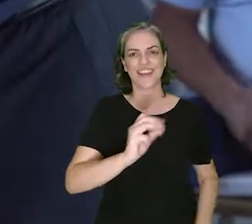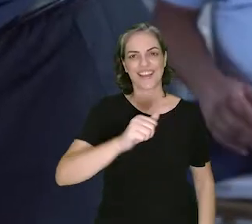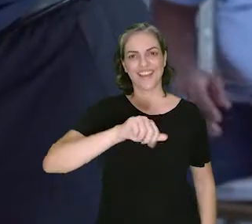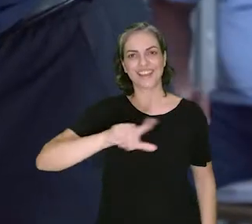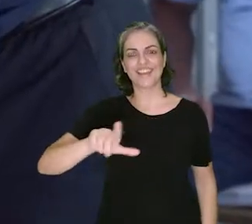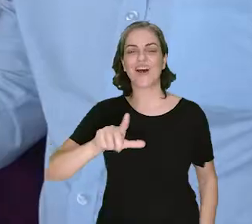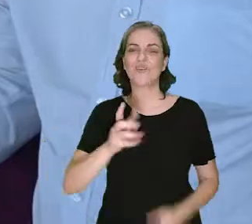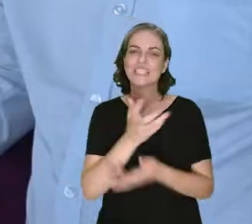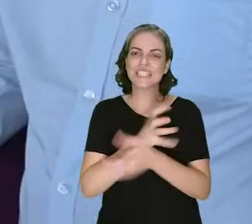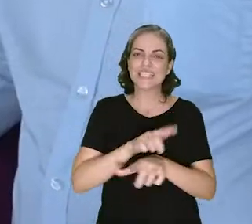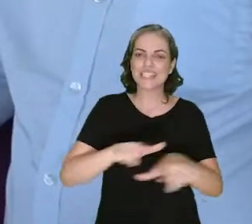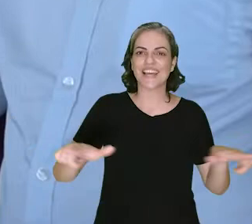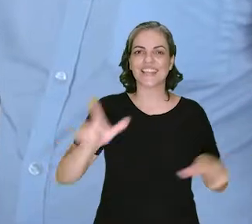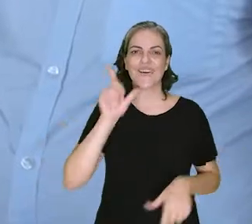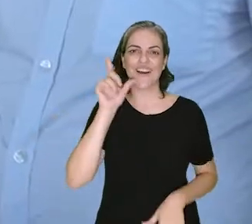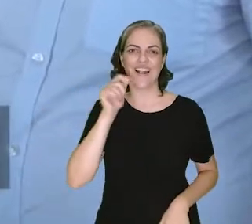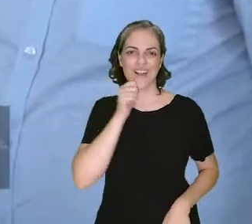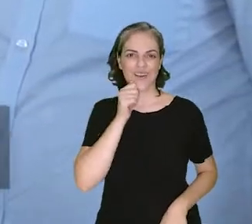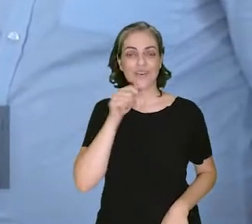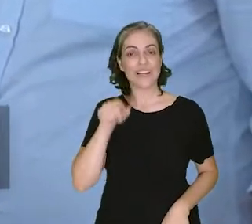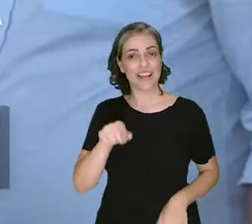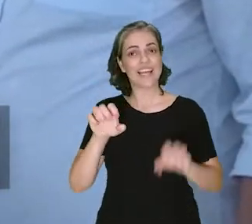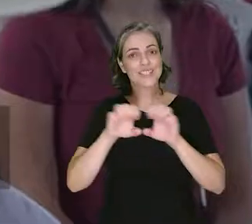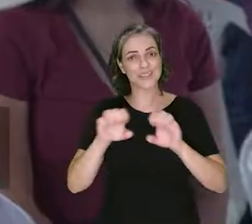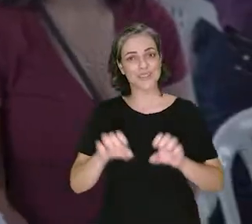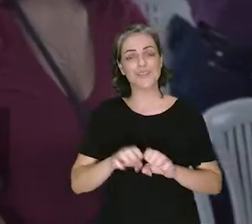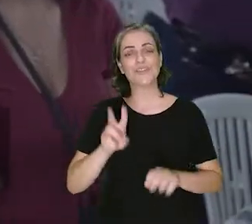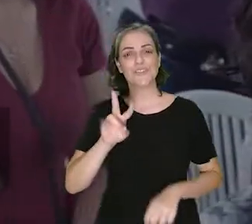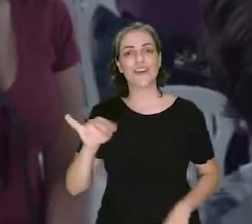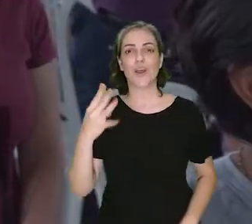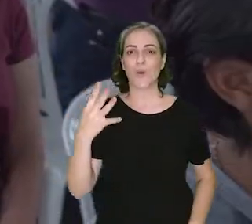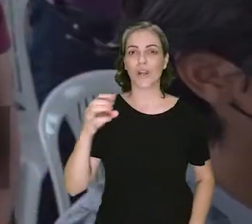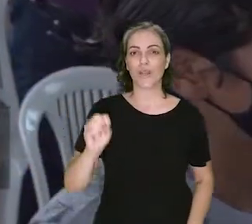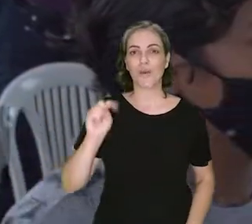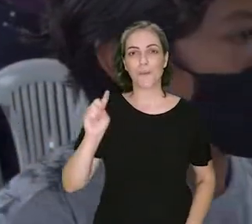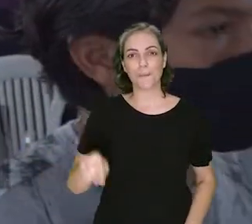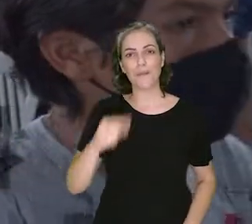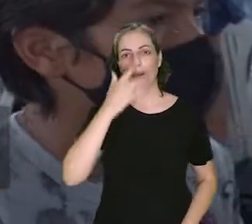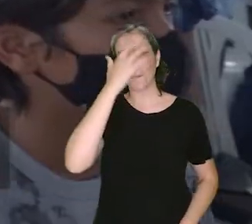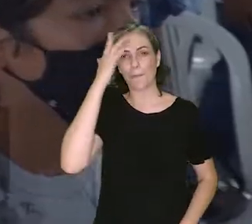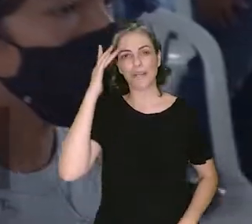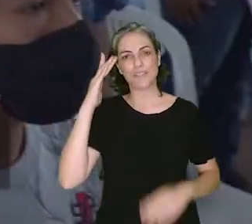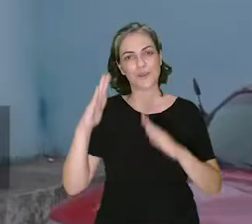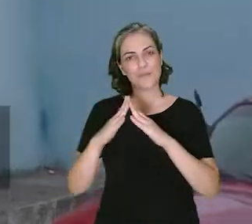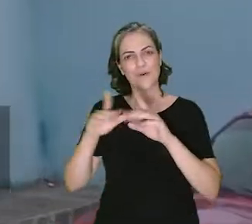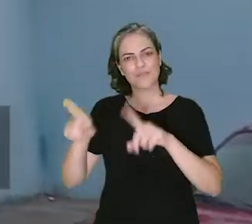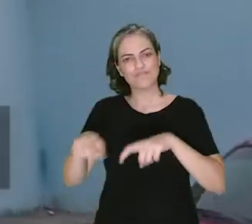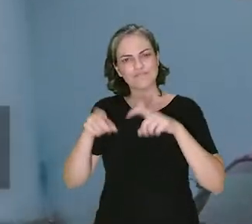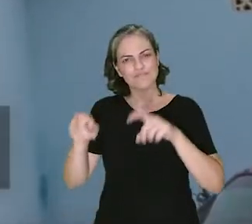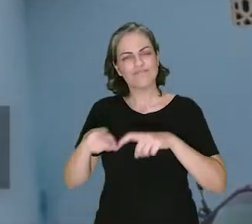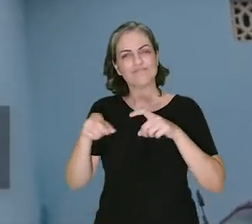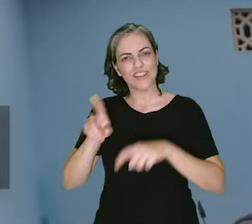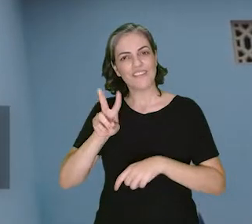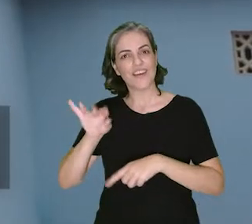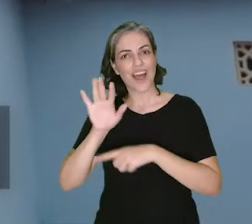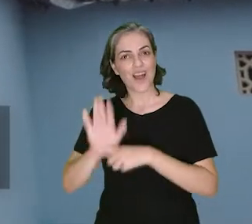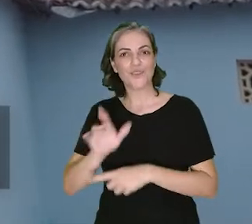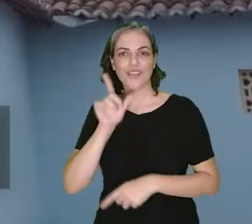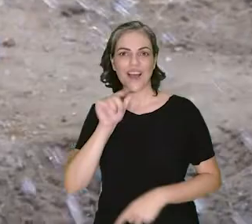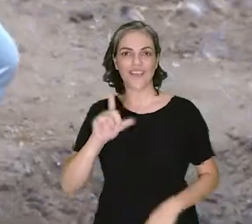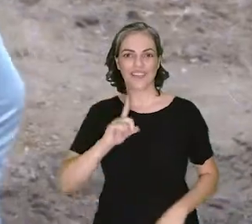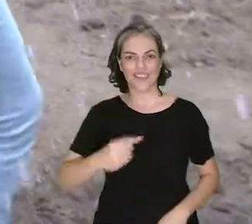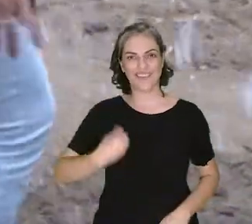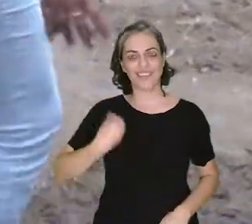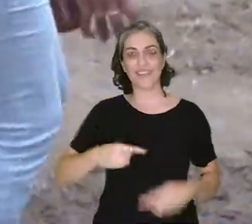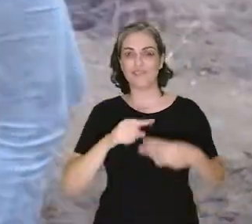pelo canal do Sertão Alagoano. Com a estrutura, 48 mil pessoas que vivem em comunidades rurais dos municípios de Água